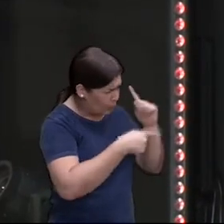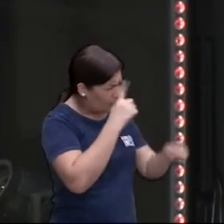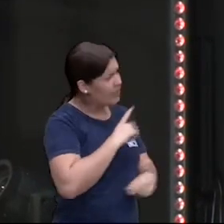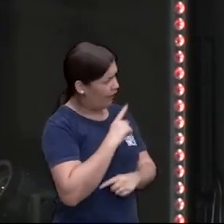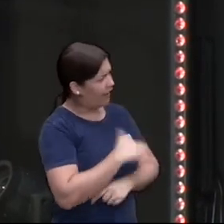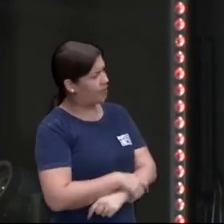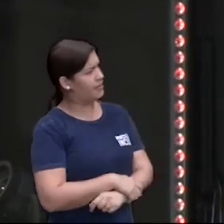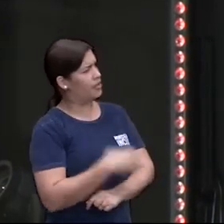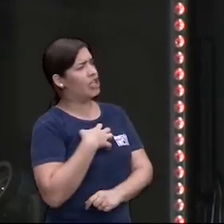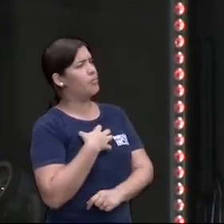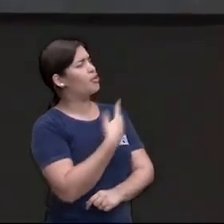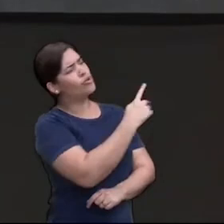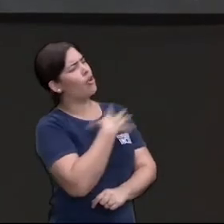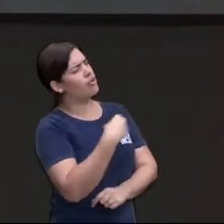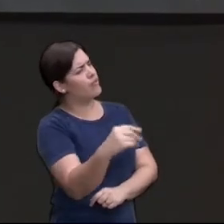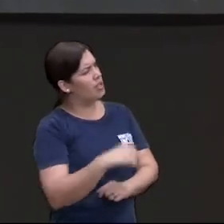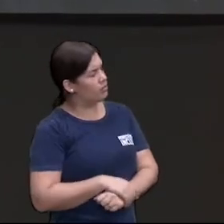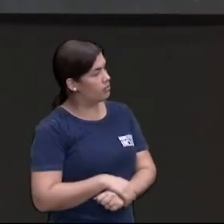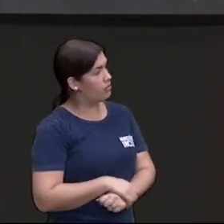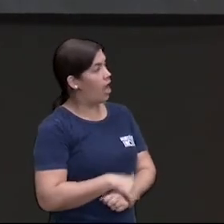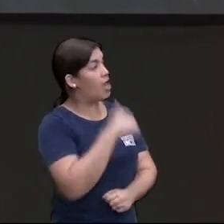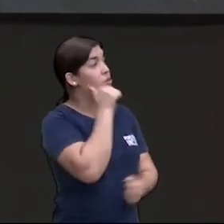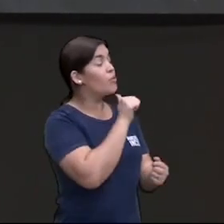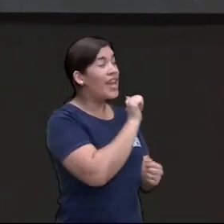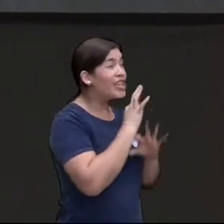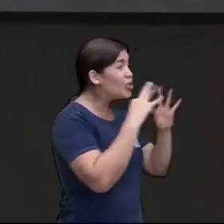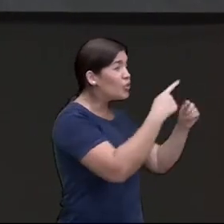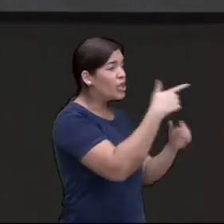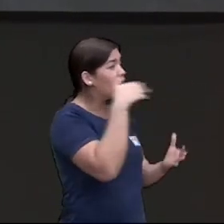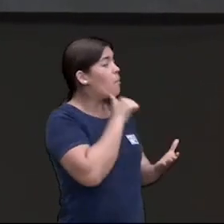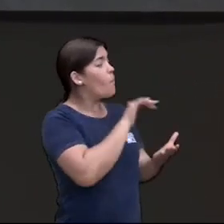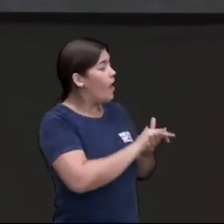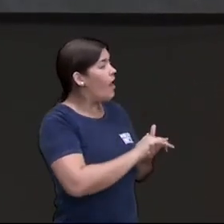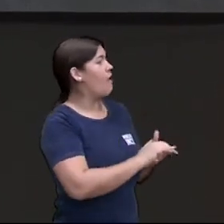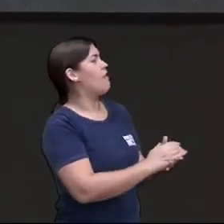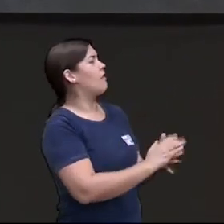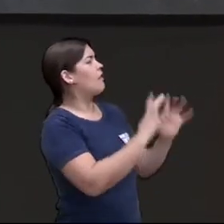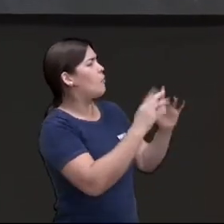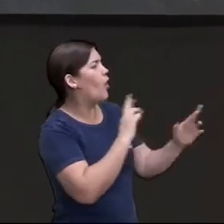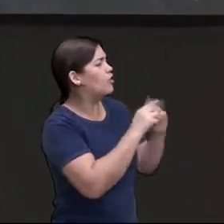As mulheres que você teve, todas foram traídas. Você acha que é tranquilo, então, isso aí?